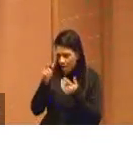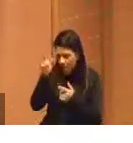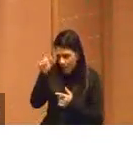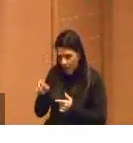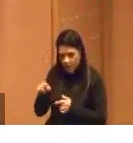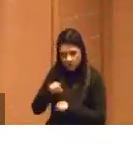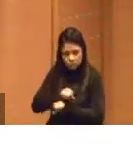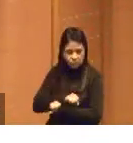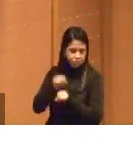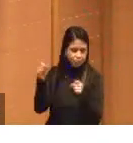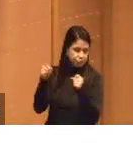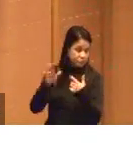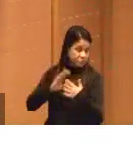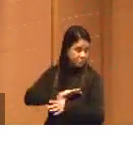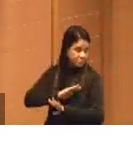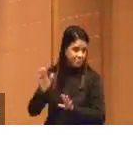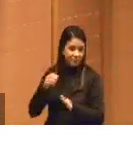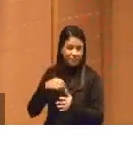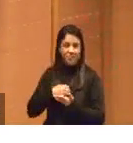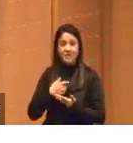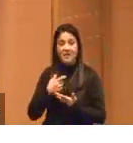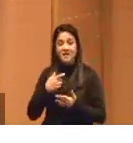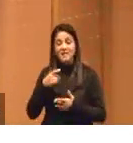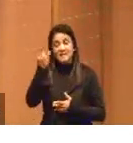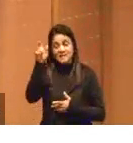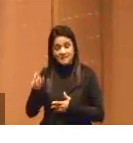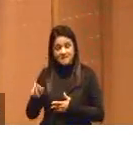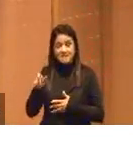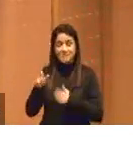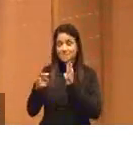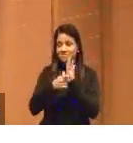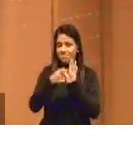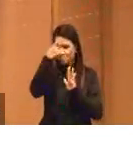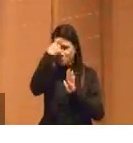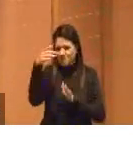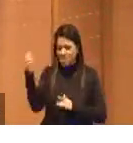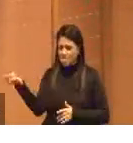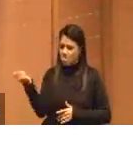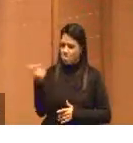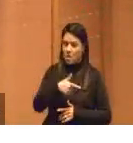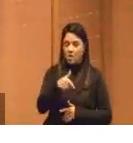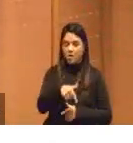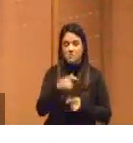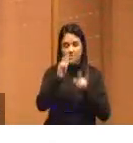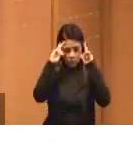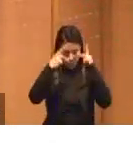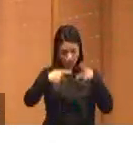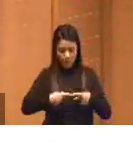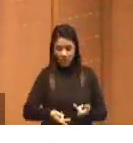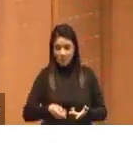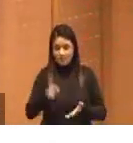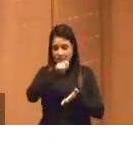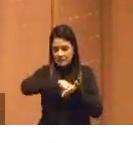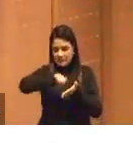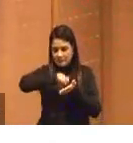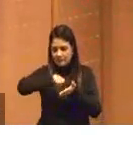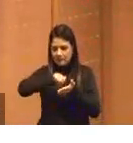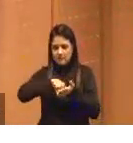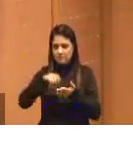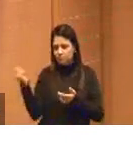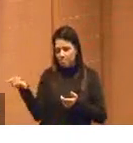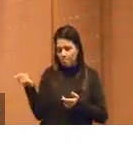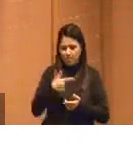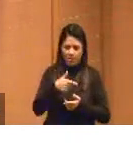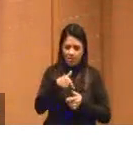luta em glória, as máquinas, obviamente, farão melhor do que nós. Escreve melhor, ainda não,